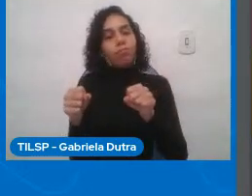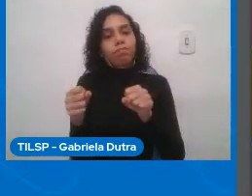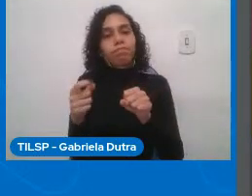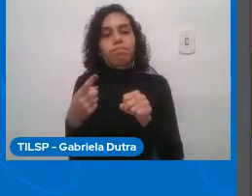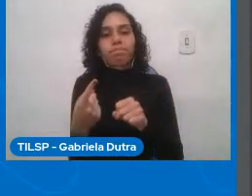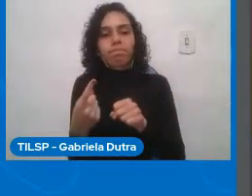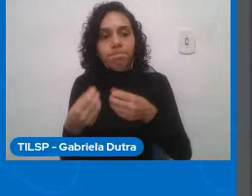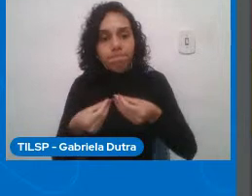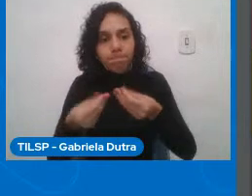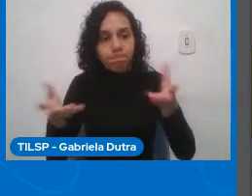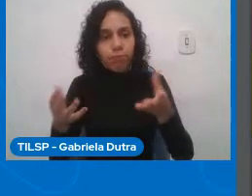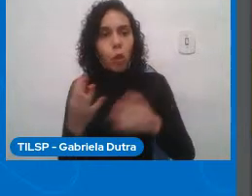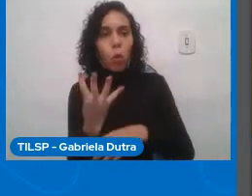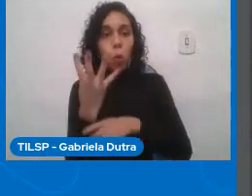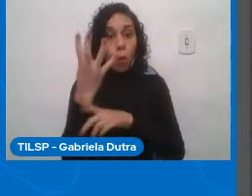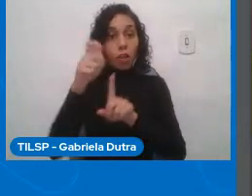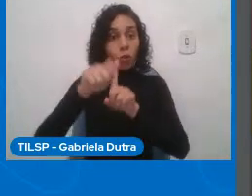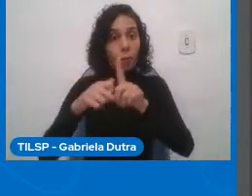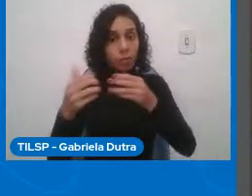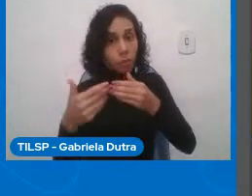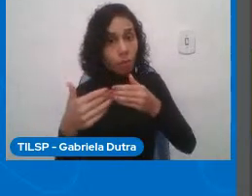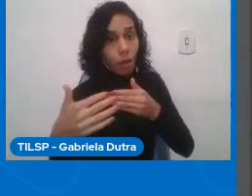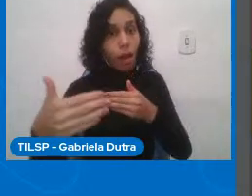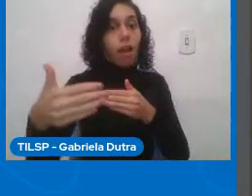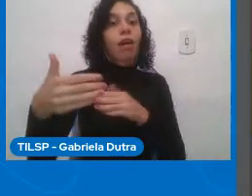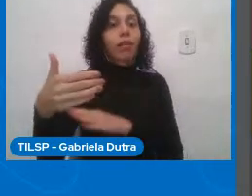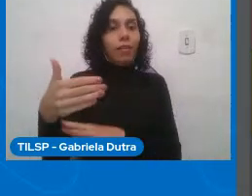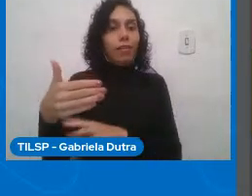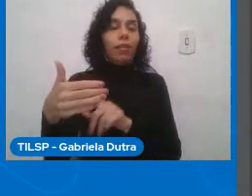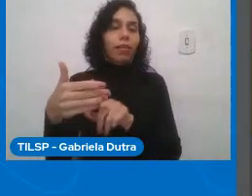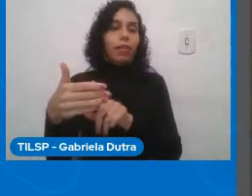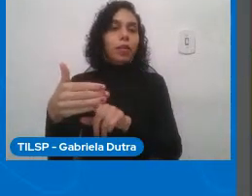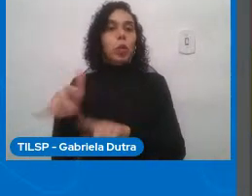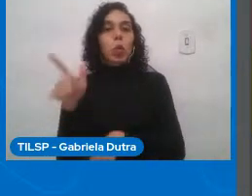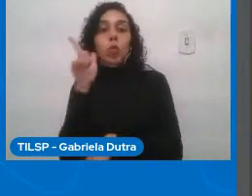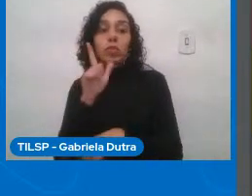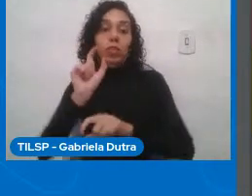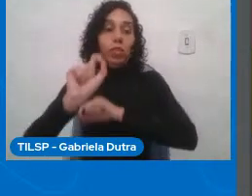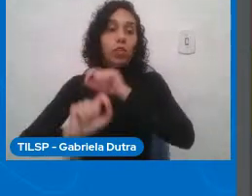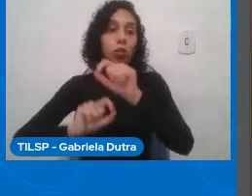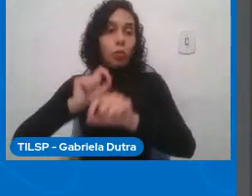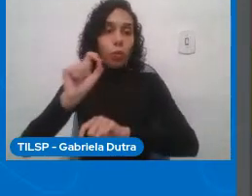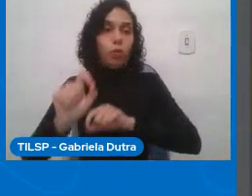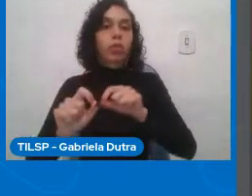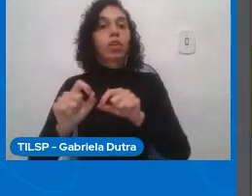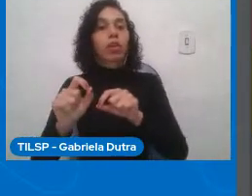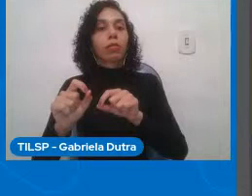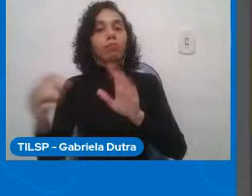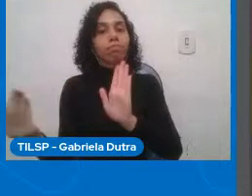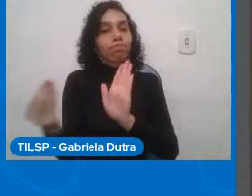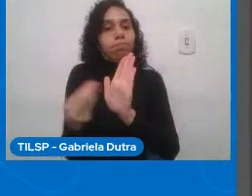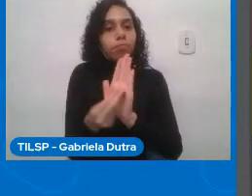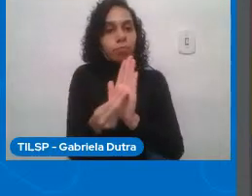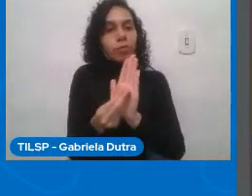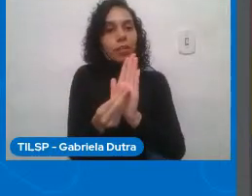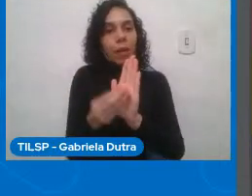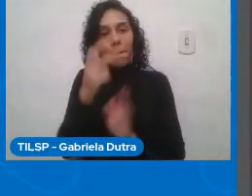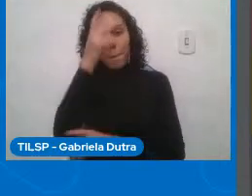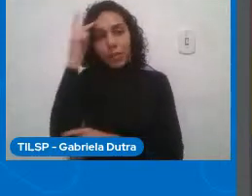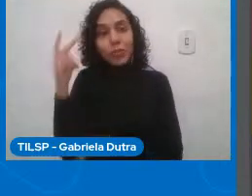pessoa, um novo empregado no seu registro, mas você não podia excluir. Então, perceba,